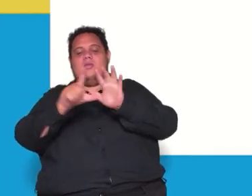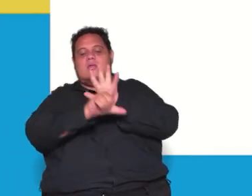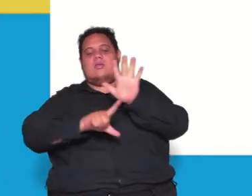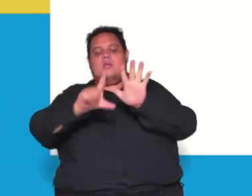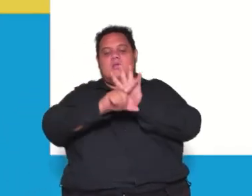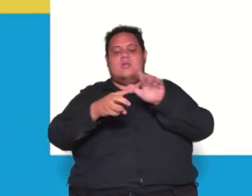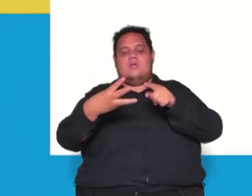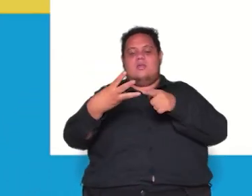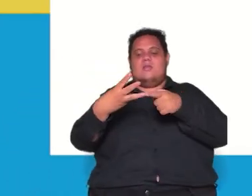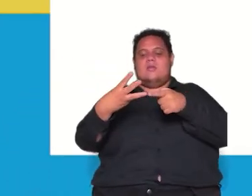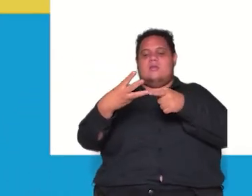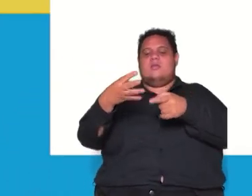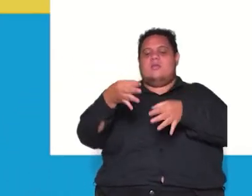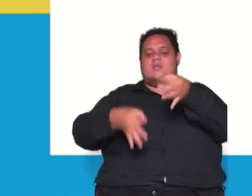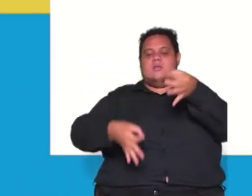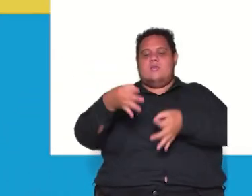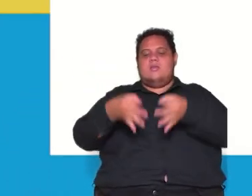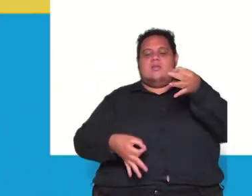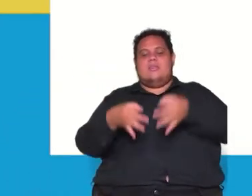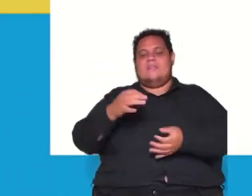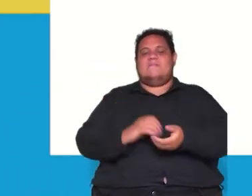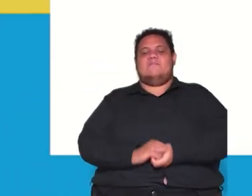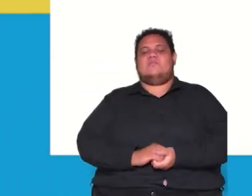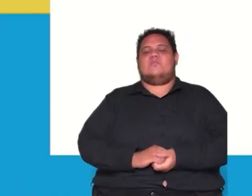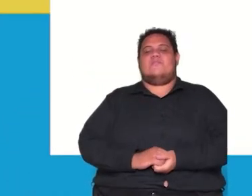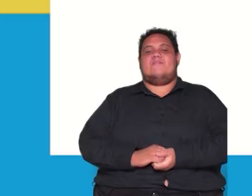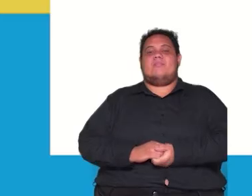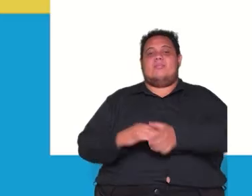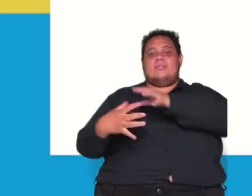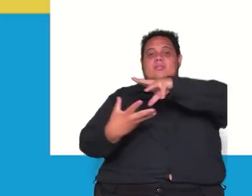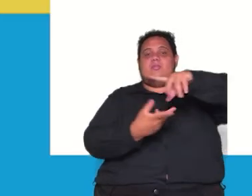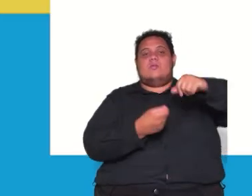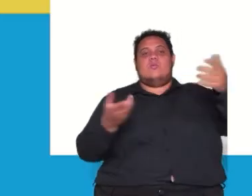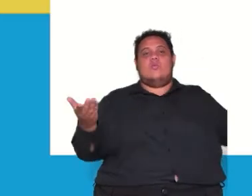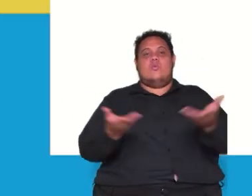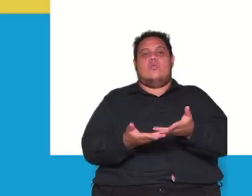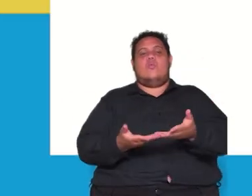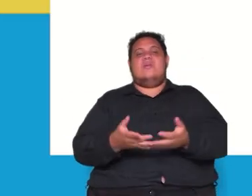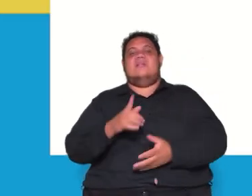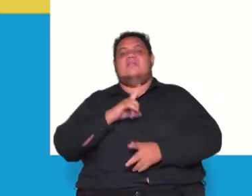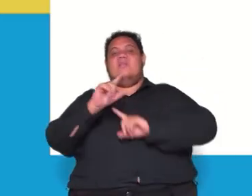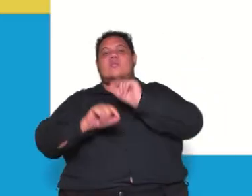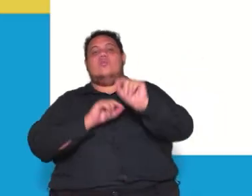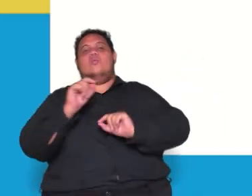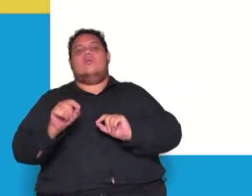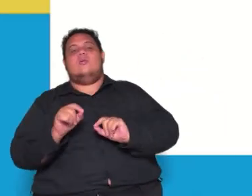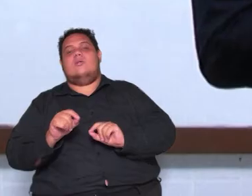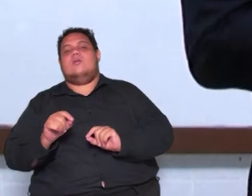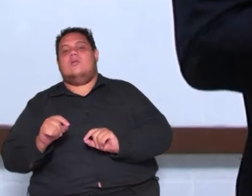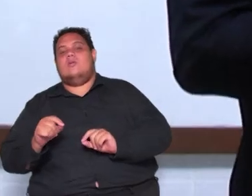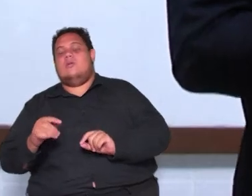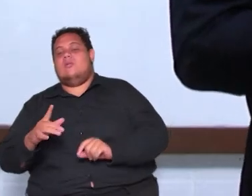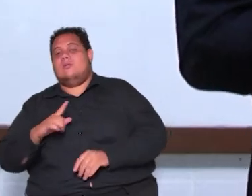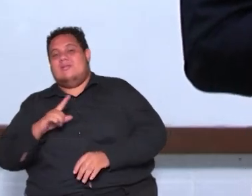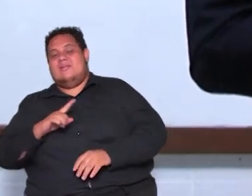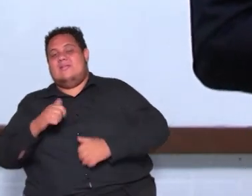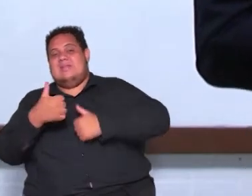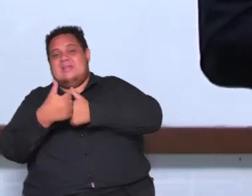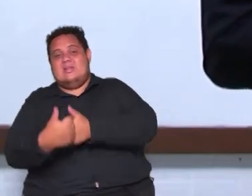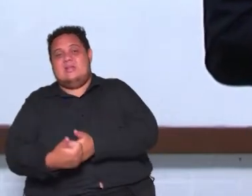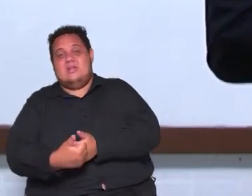nações democráticas do mundo hoje somente no mundo ocidental segue esse modelo